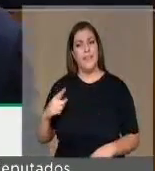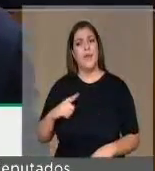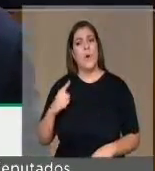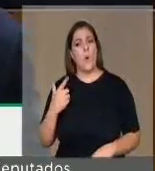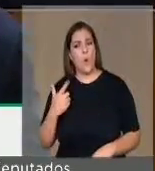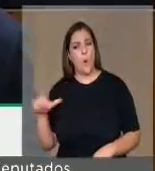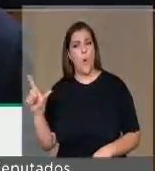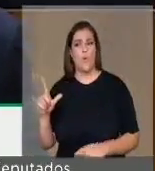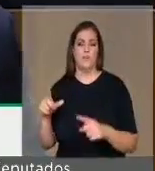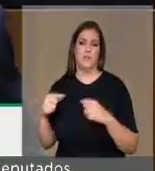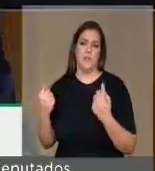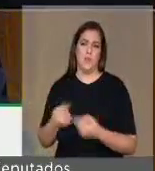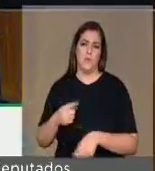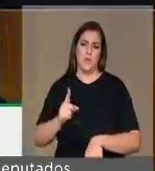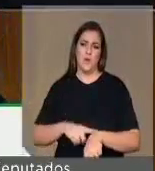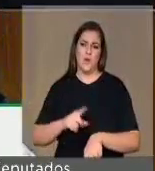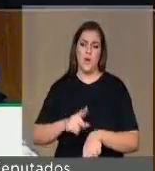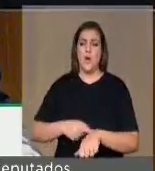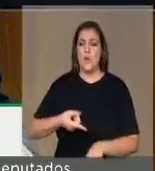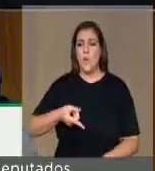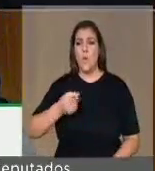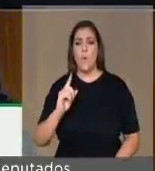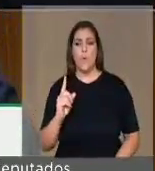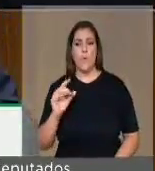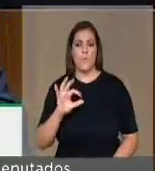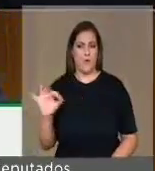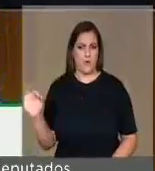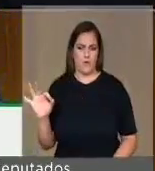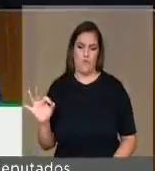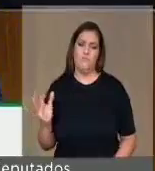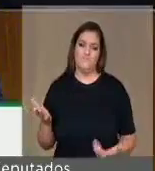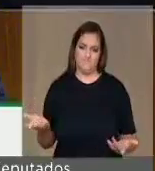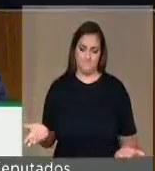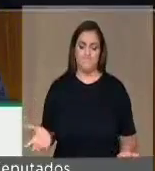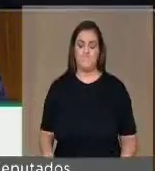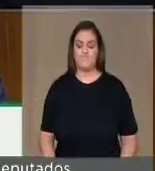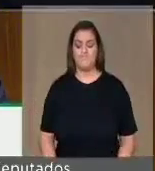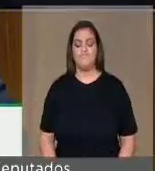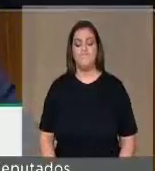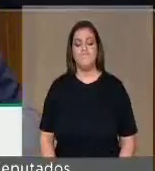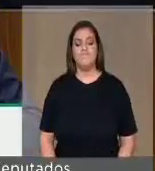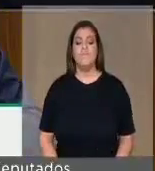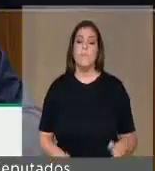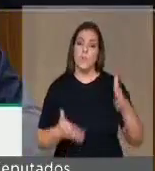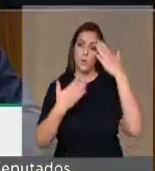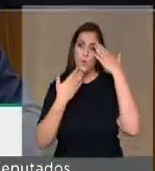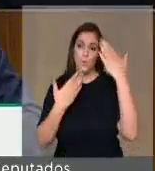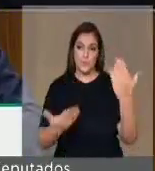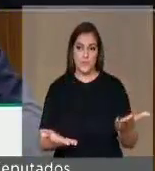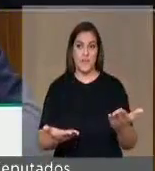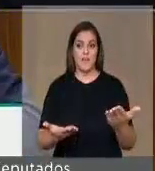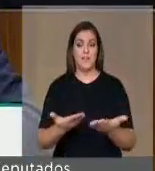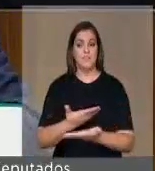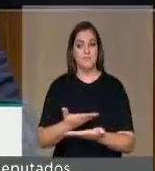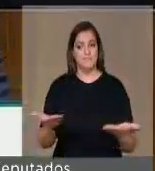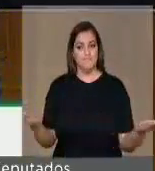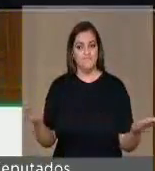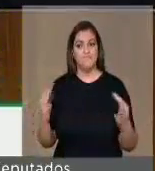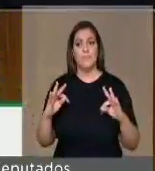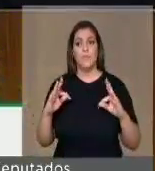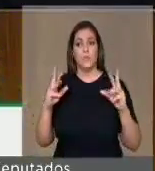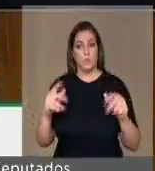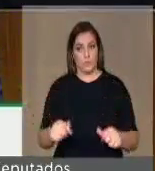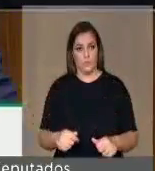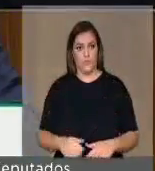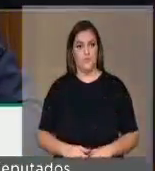às 13 horas. E eu queria, portanto, agradecer a todos